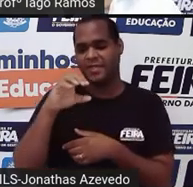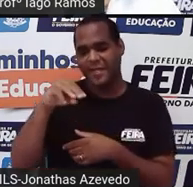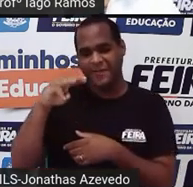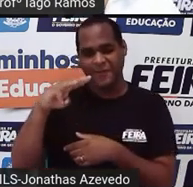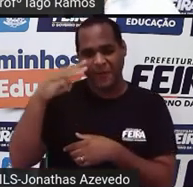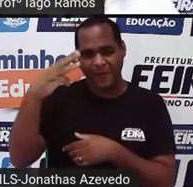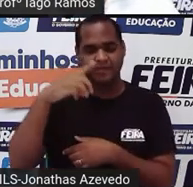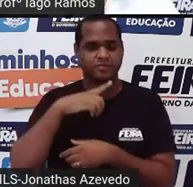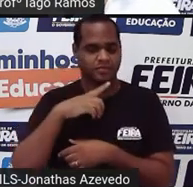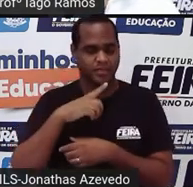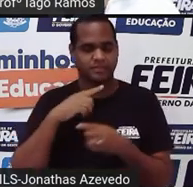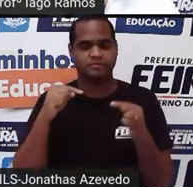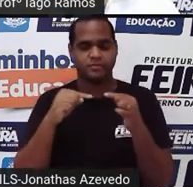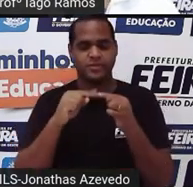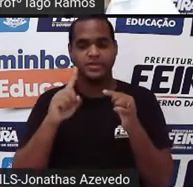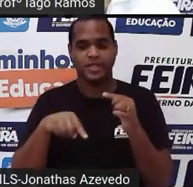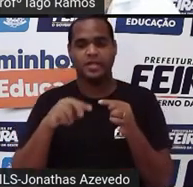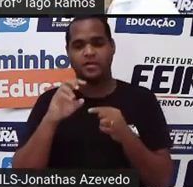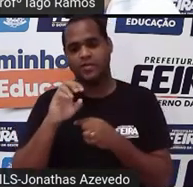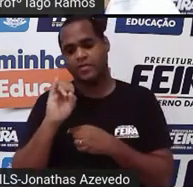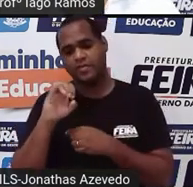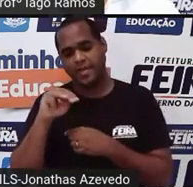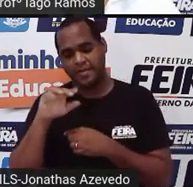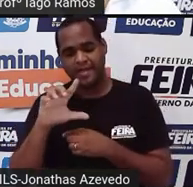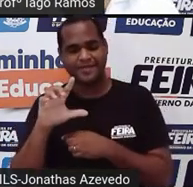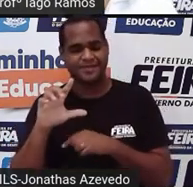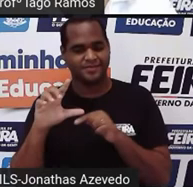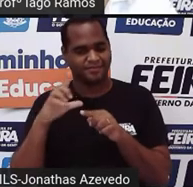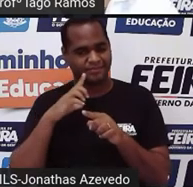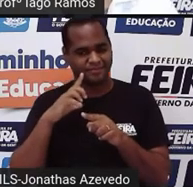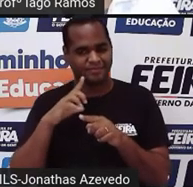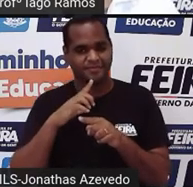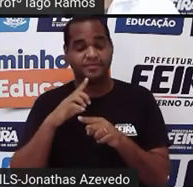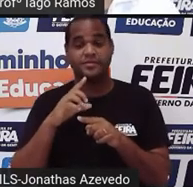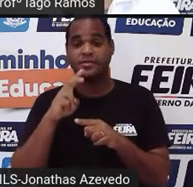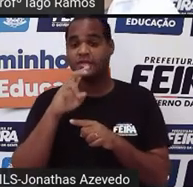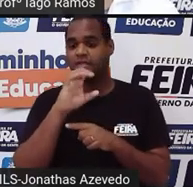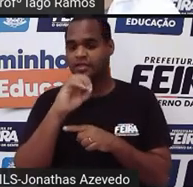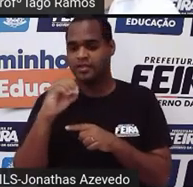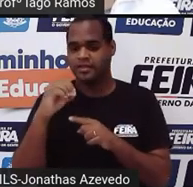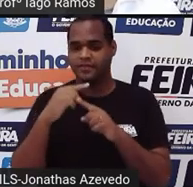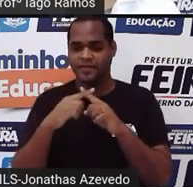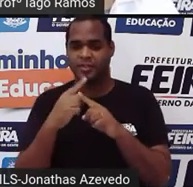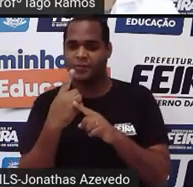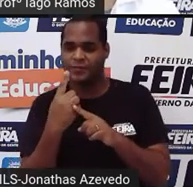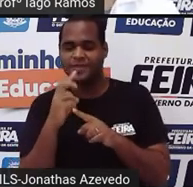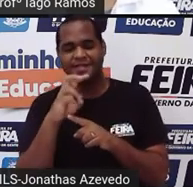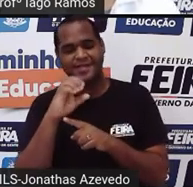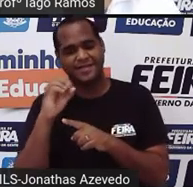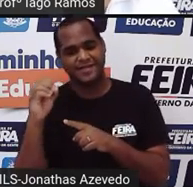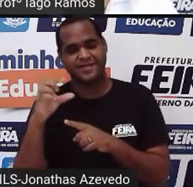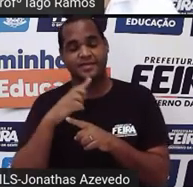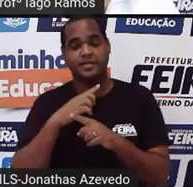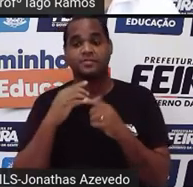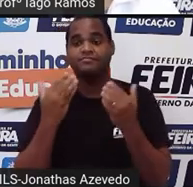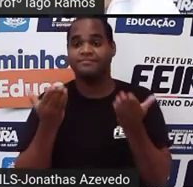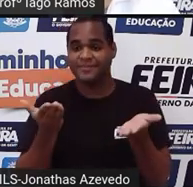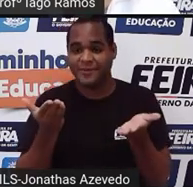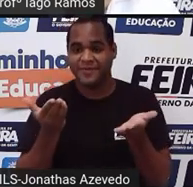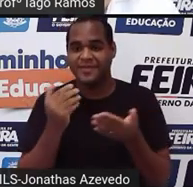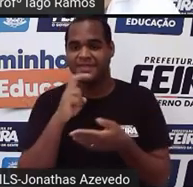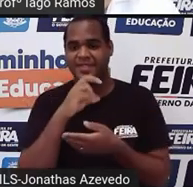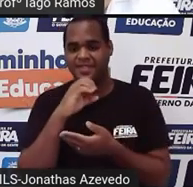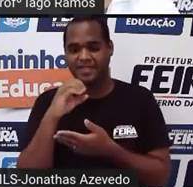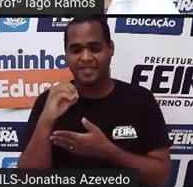cúbico equivale a um ml, tá? Fazendo 500 vezes um dá 500, então, né? Em 500